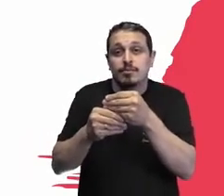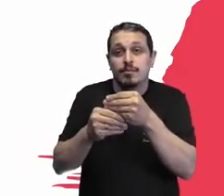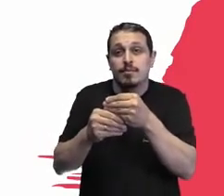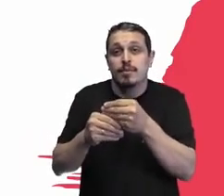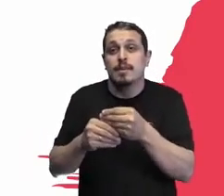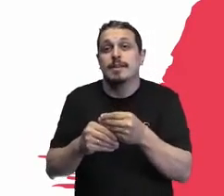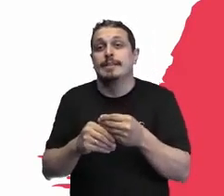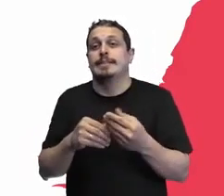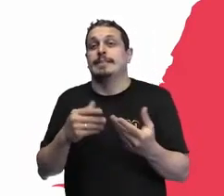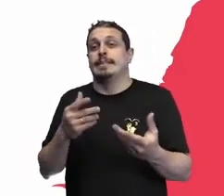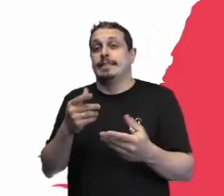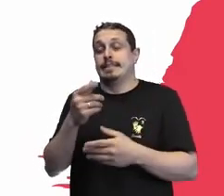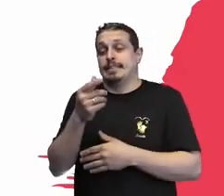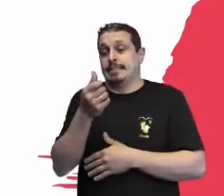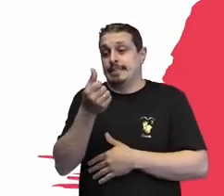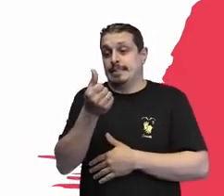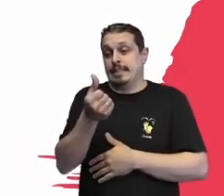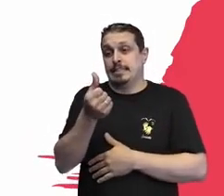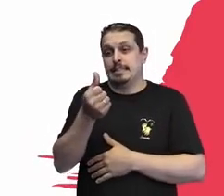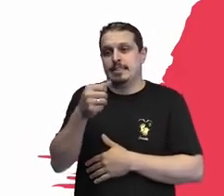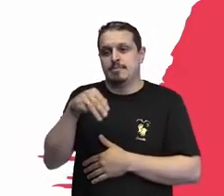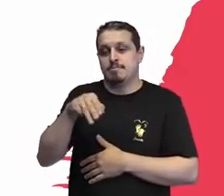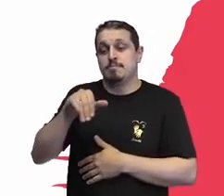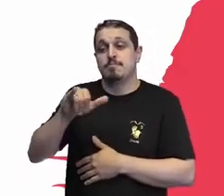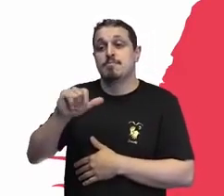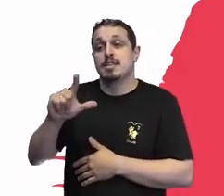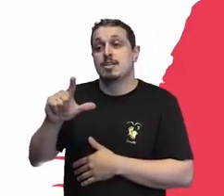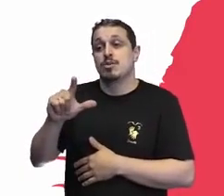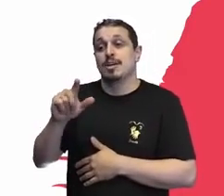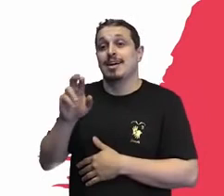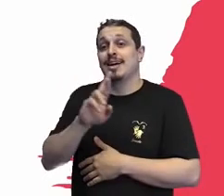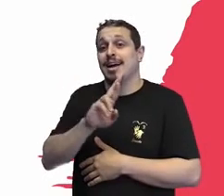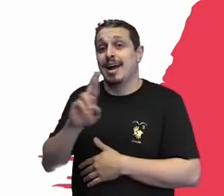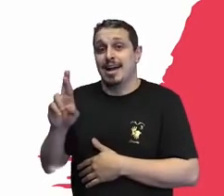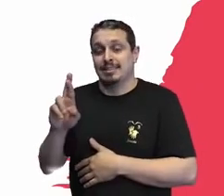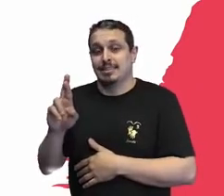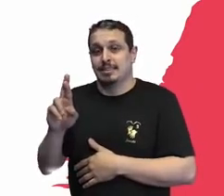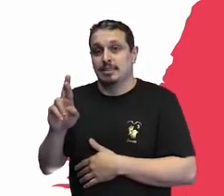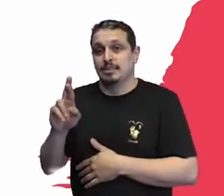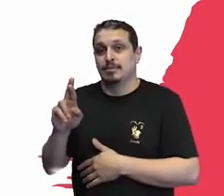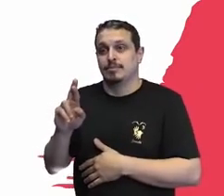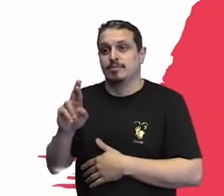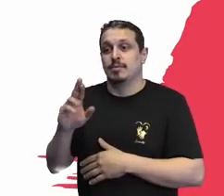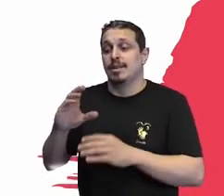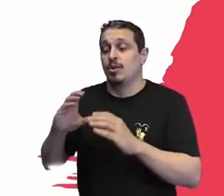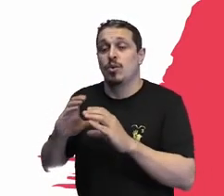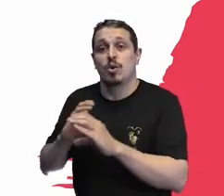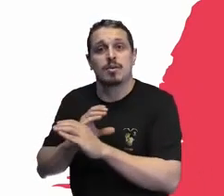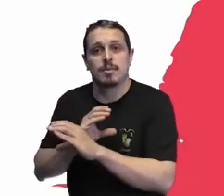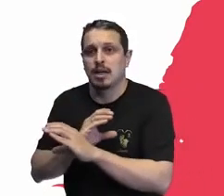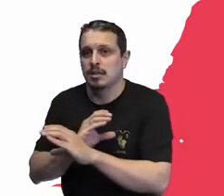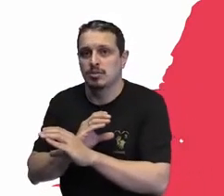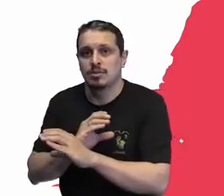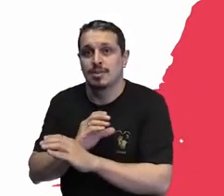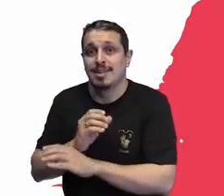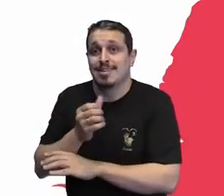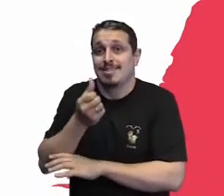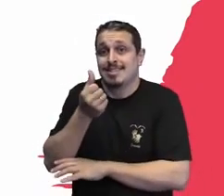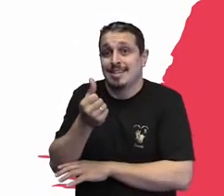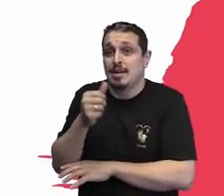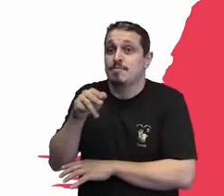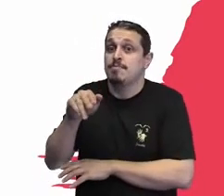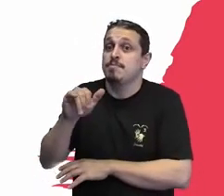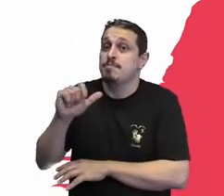de 6 mil reais. Isso é o financiamento pleno da família, infelizmente, mas tenho certeza